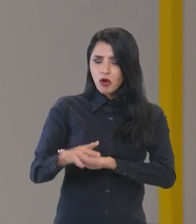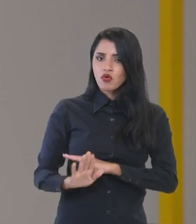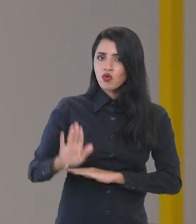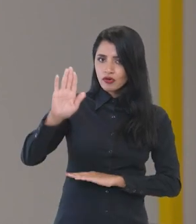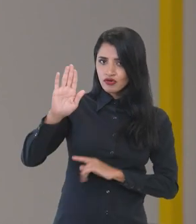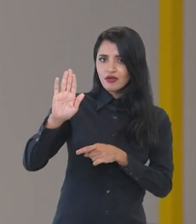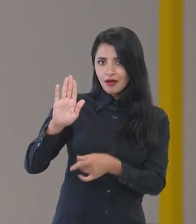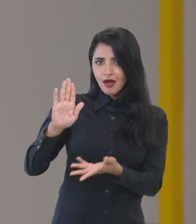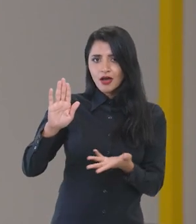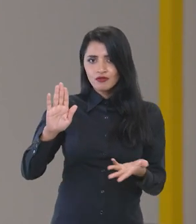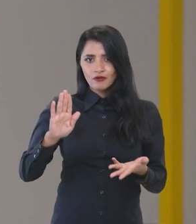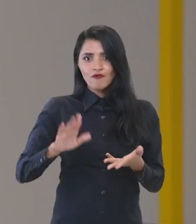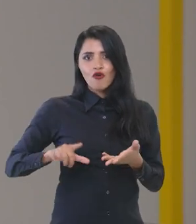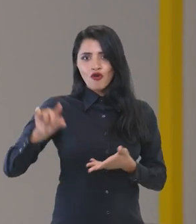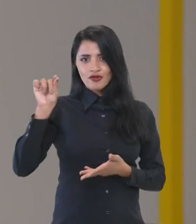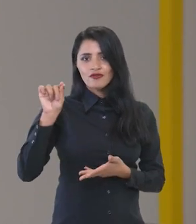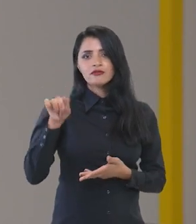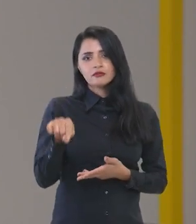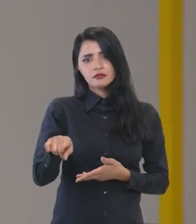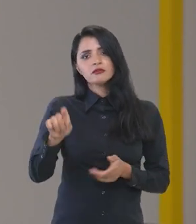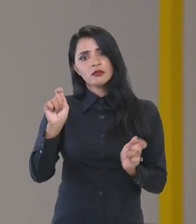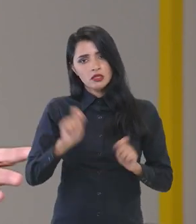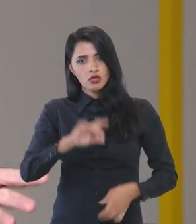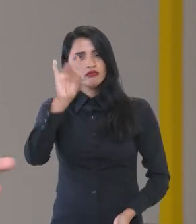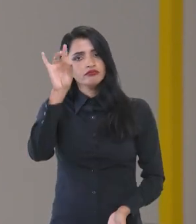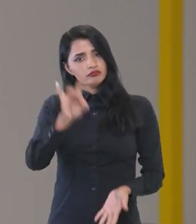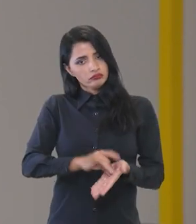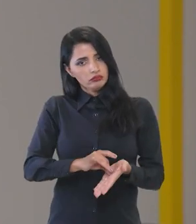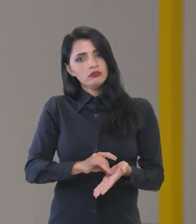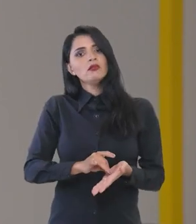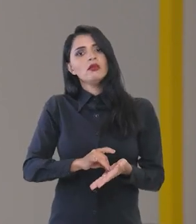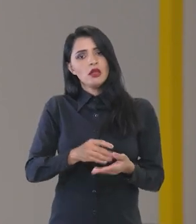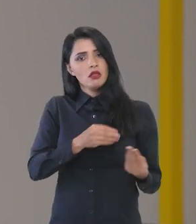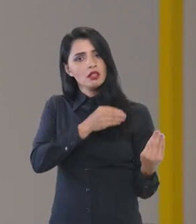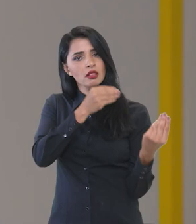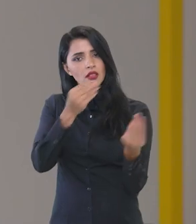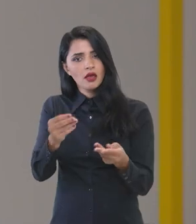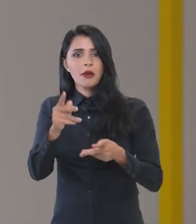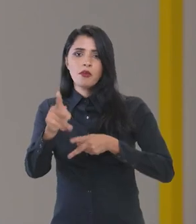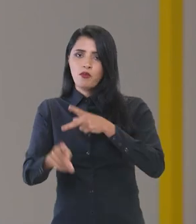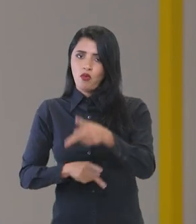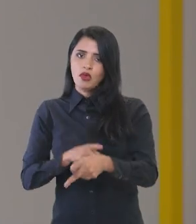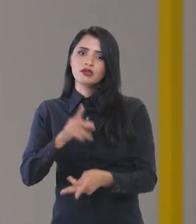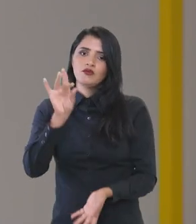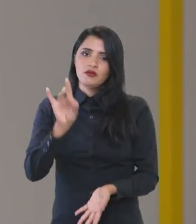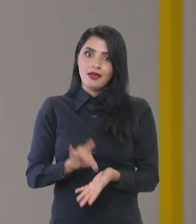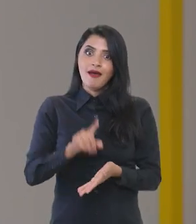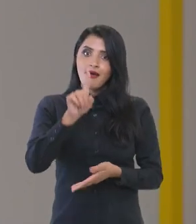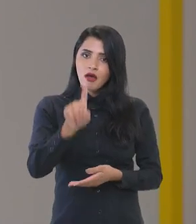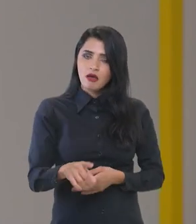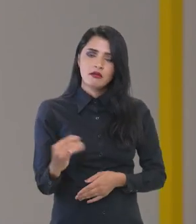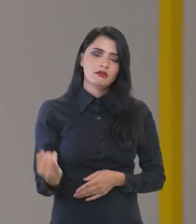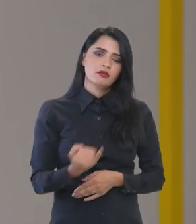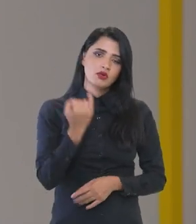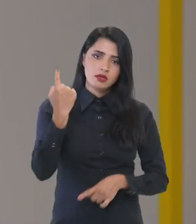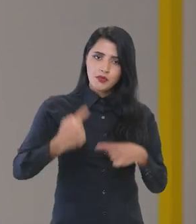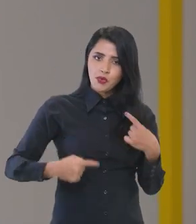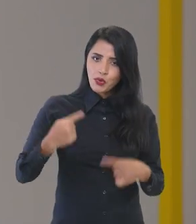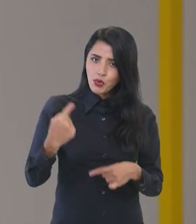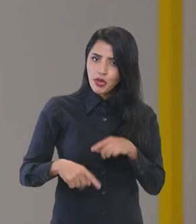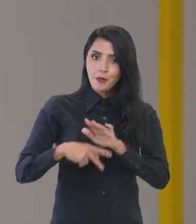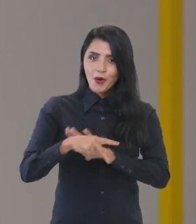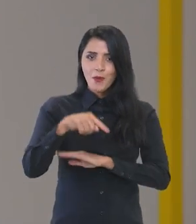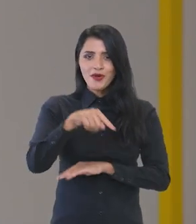candidato eleito seja efetivado e seja entregue à população. Essa é a importância política